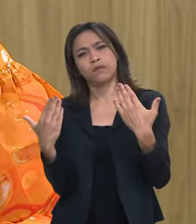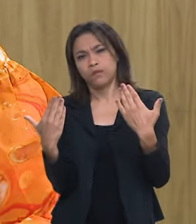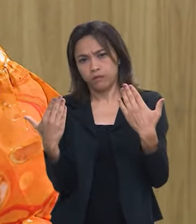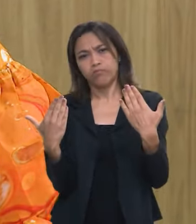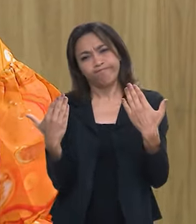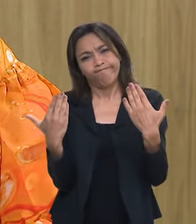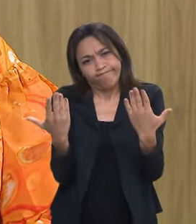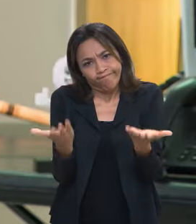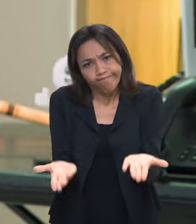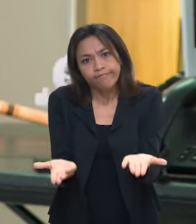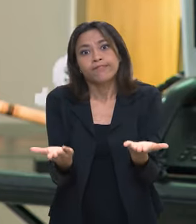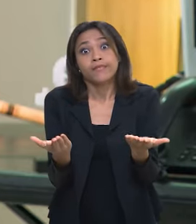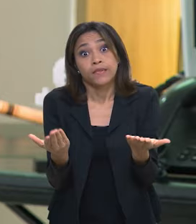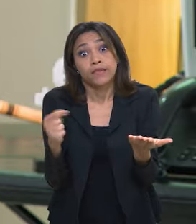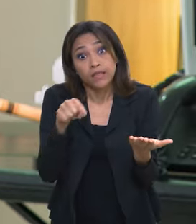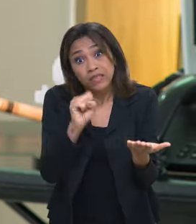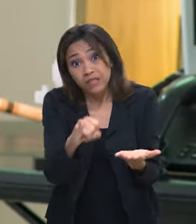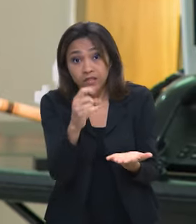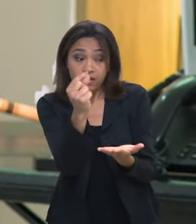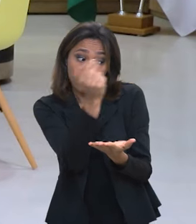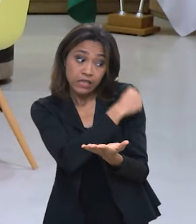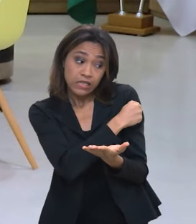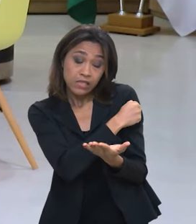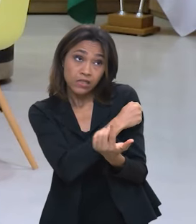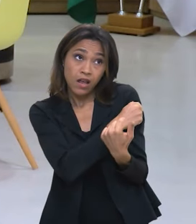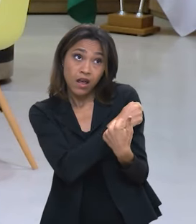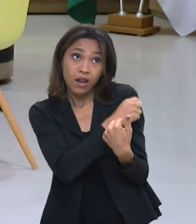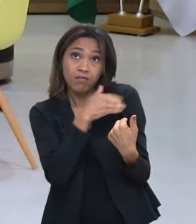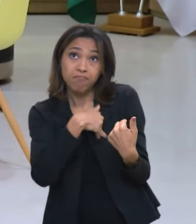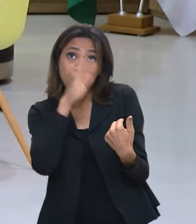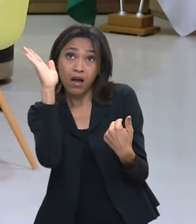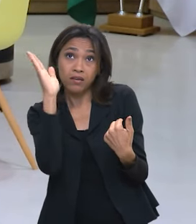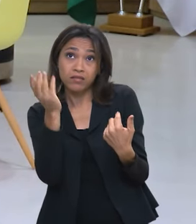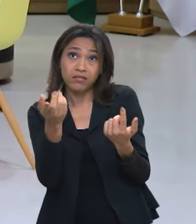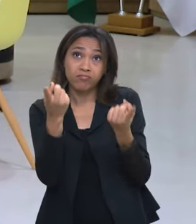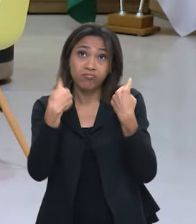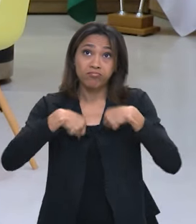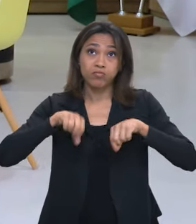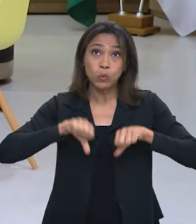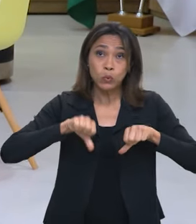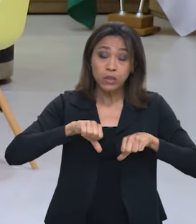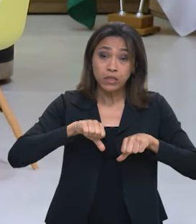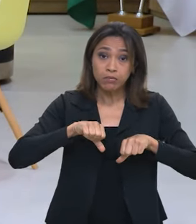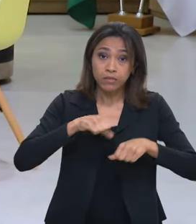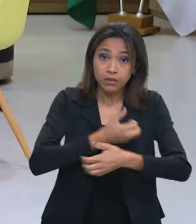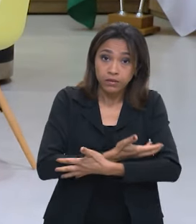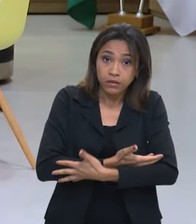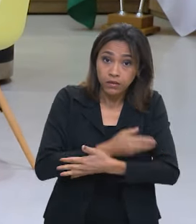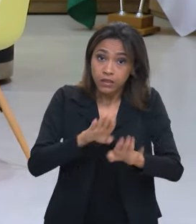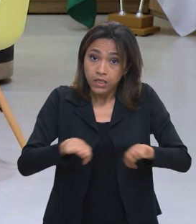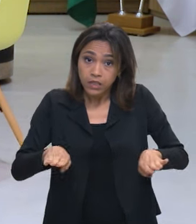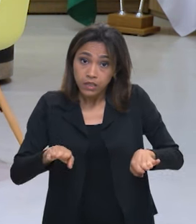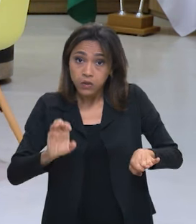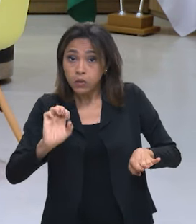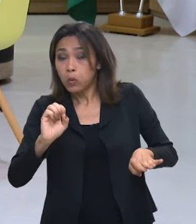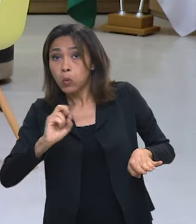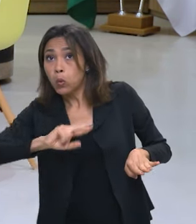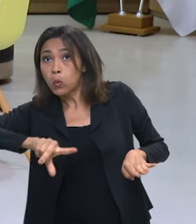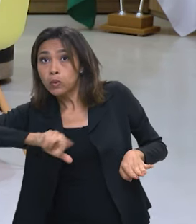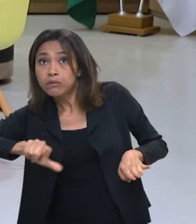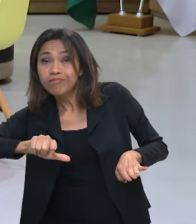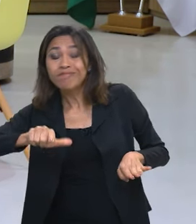hesitar, como se diz, se a vacina faz mais mal do que bem as crianças, o que seria